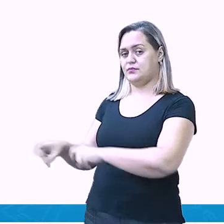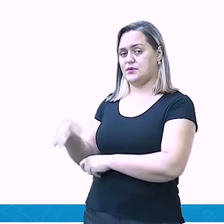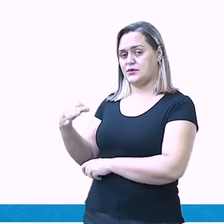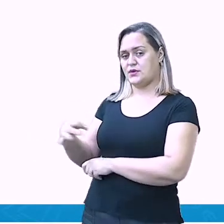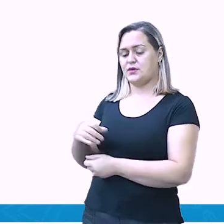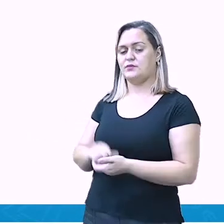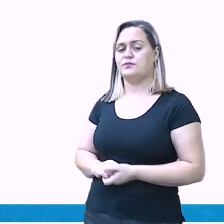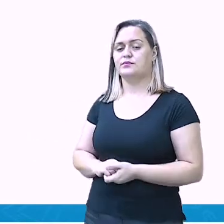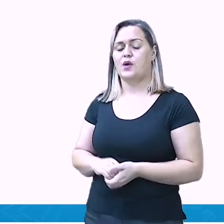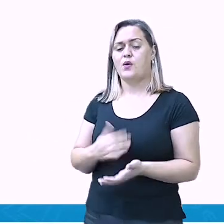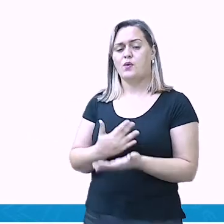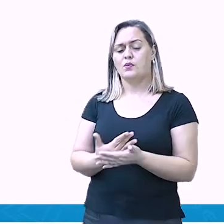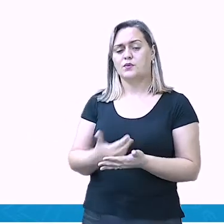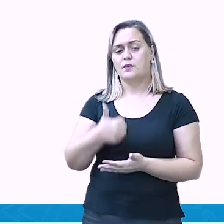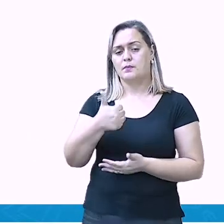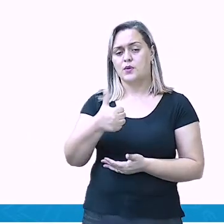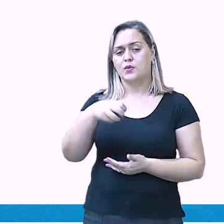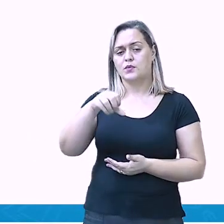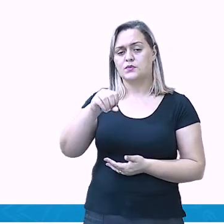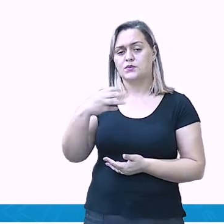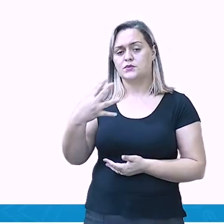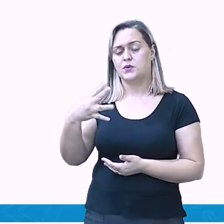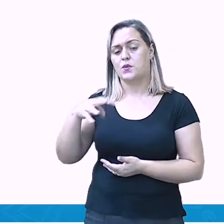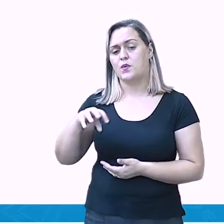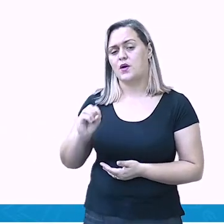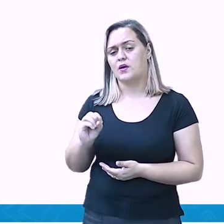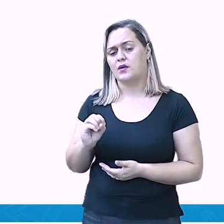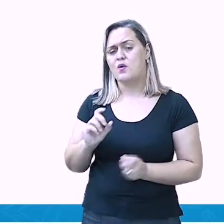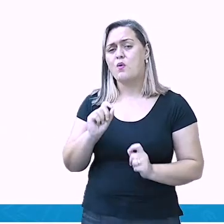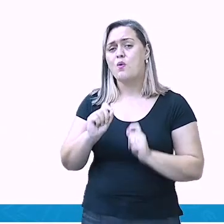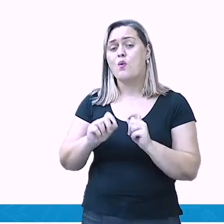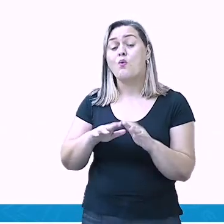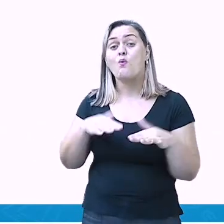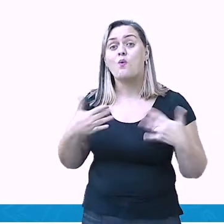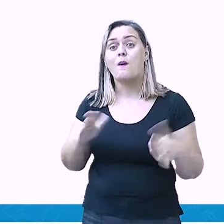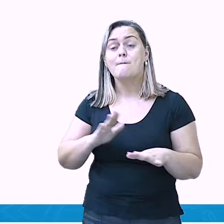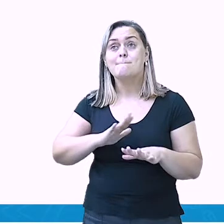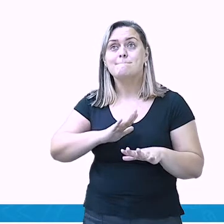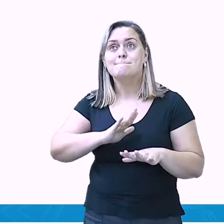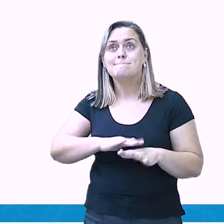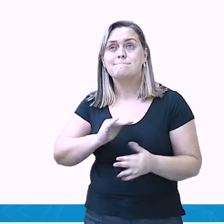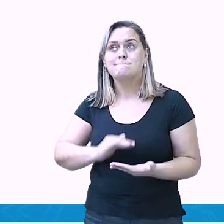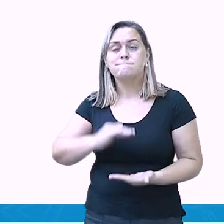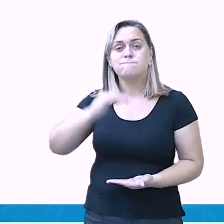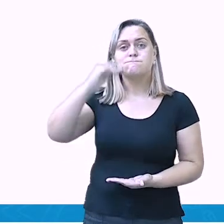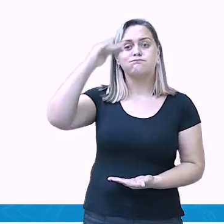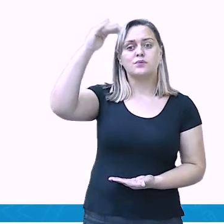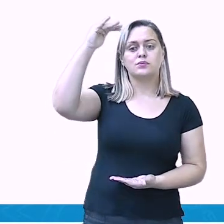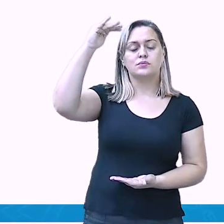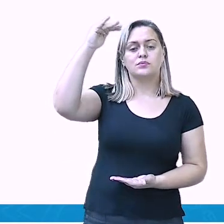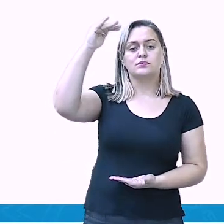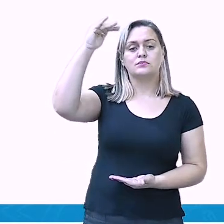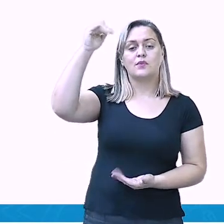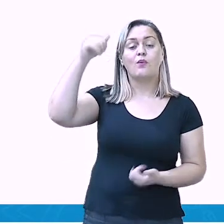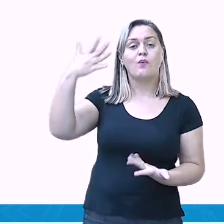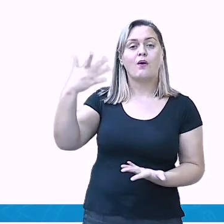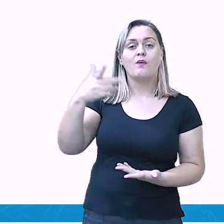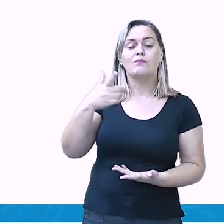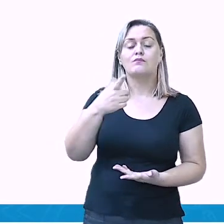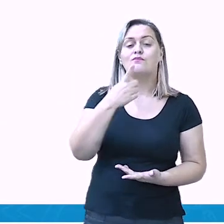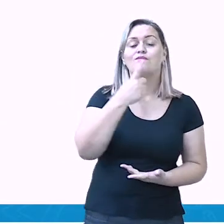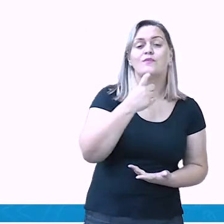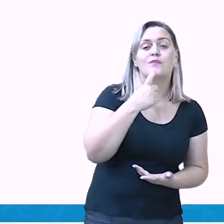1940 e o que é que predominava aqui em 1940? Vermelho ou azul?